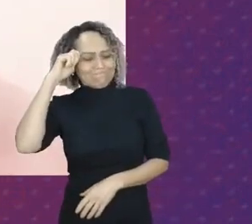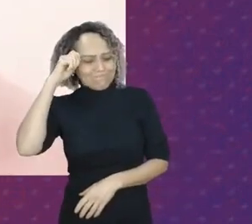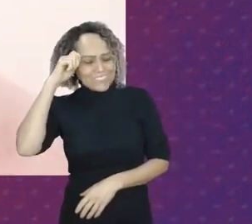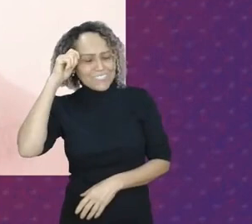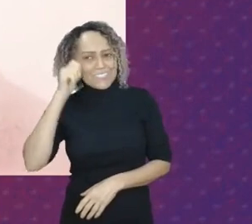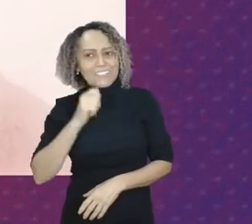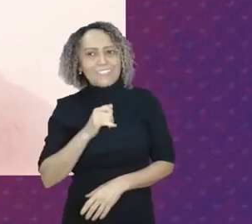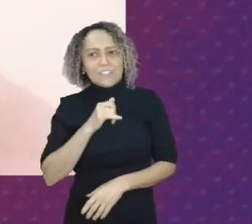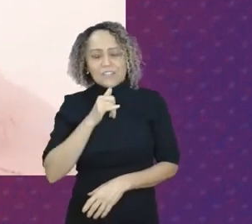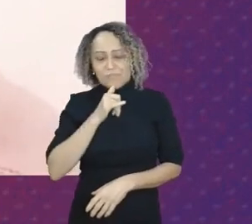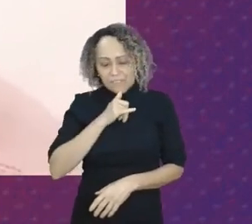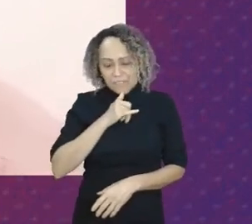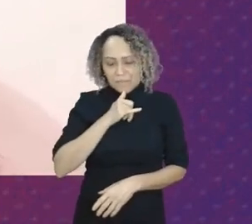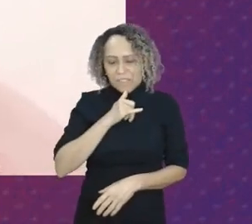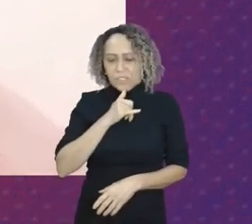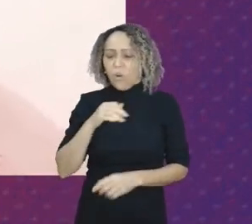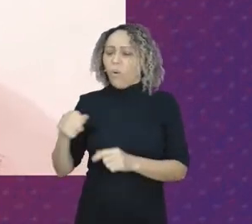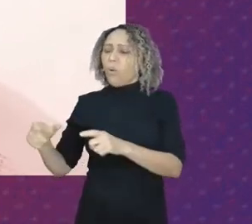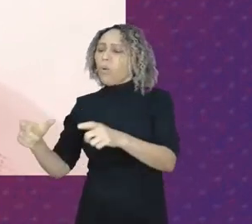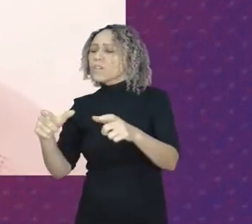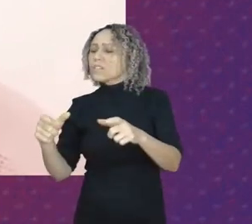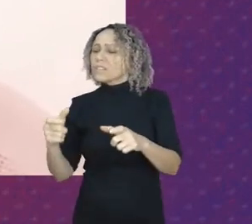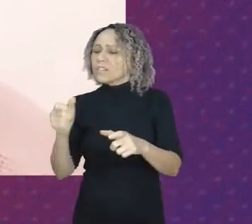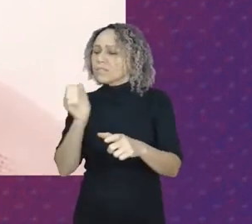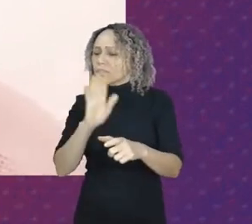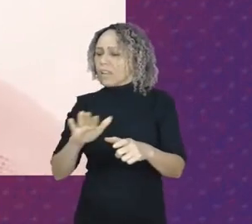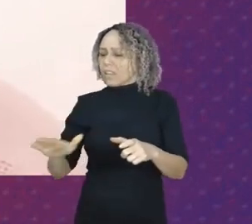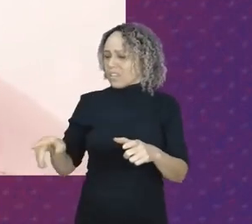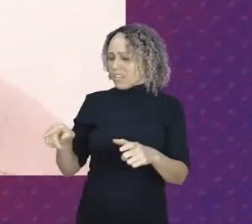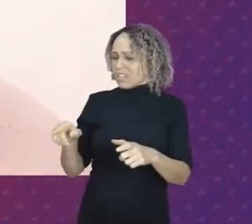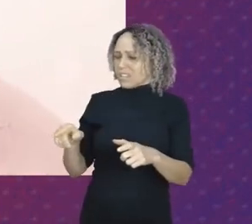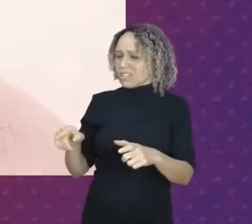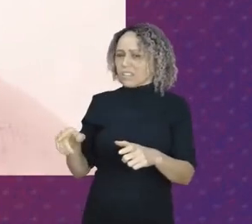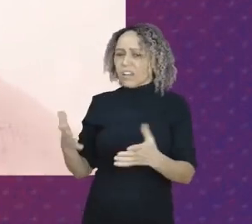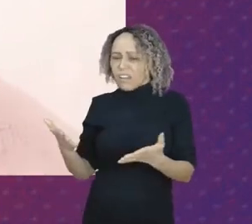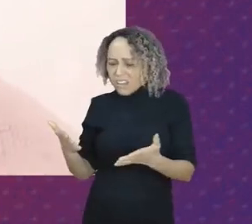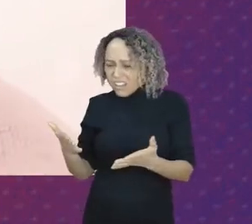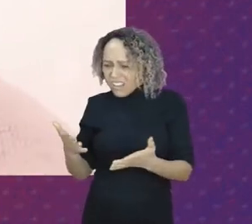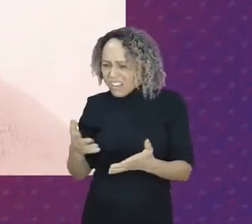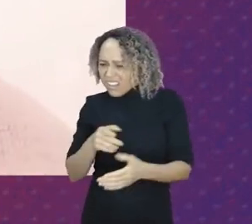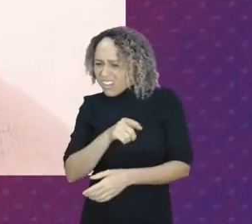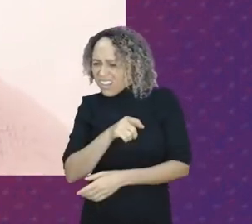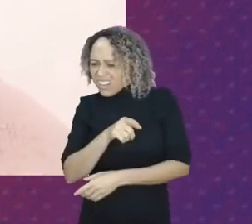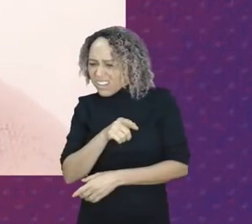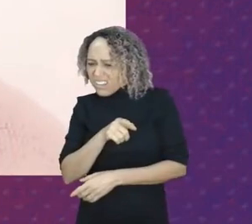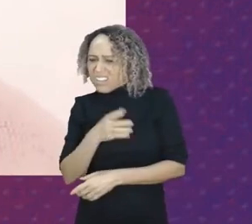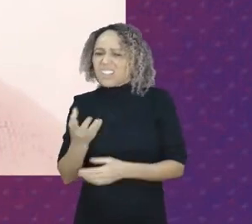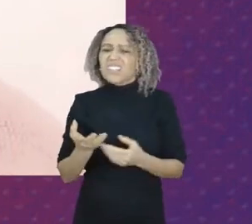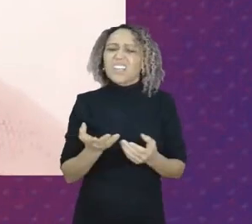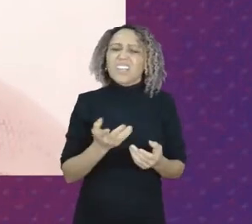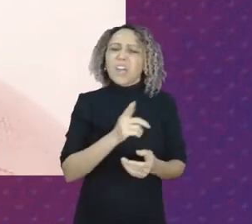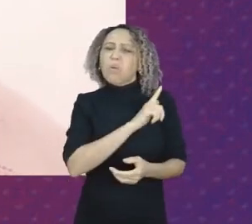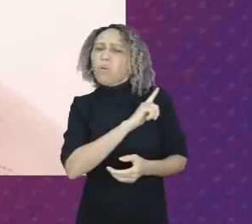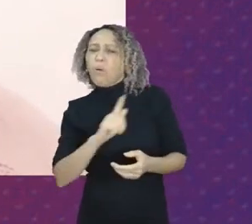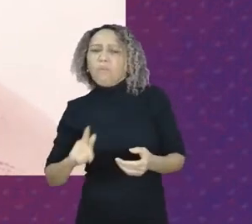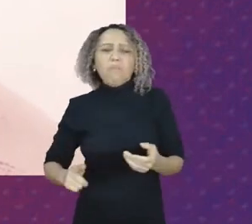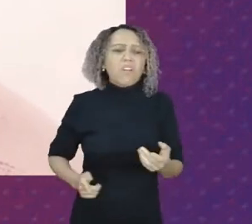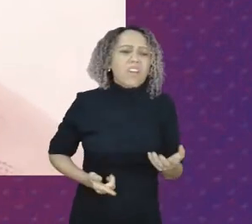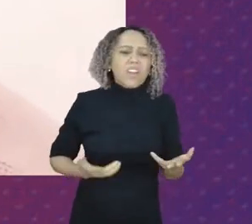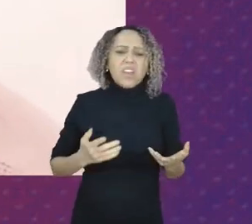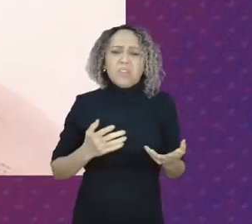aonde estão essas crianças? Estão sendo assistidas por qual organismo governamental?